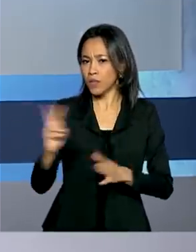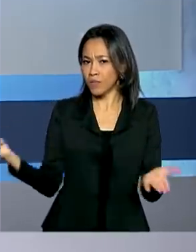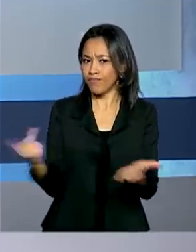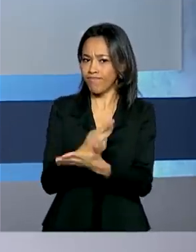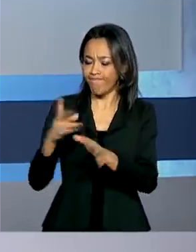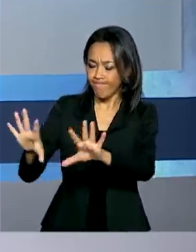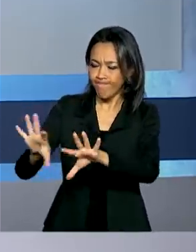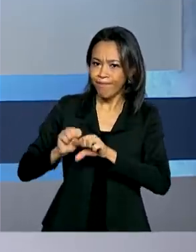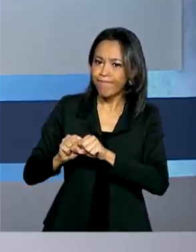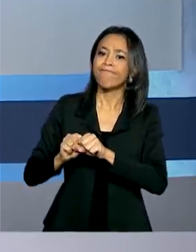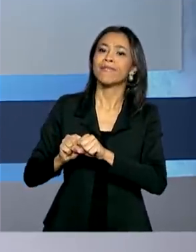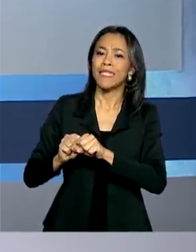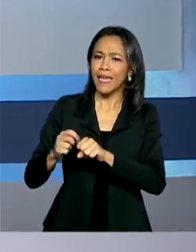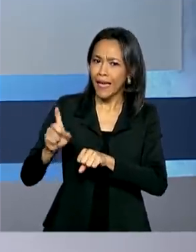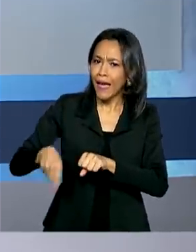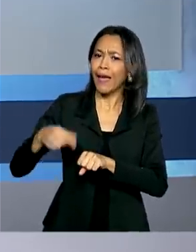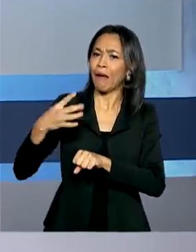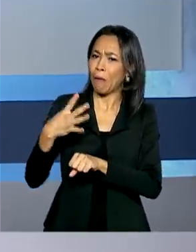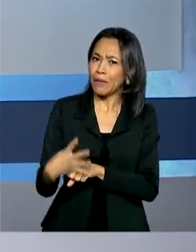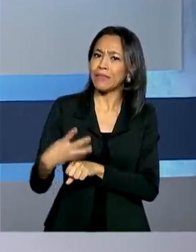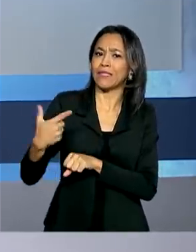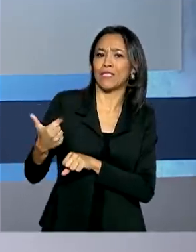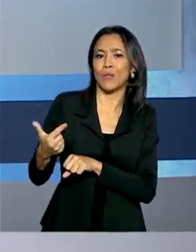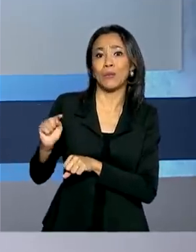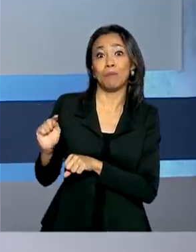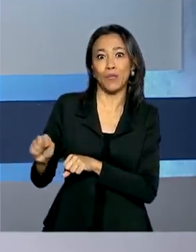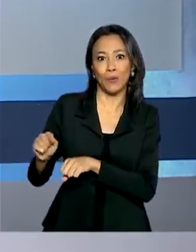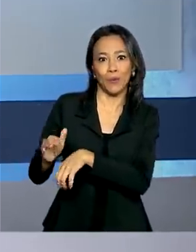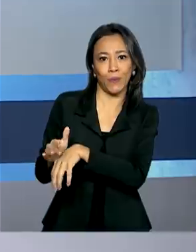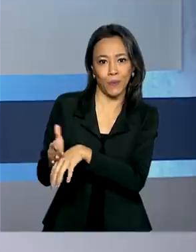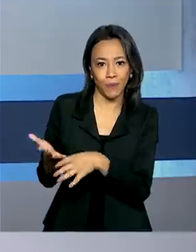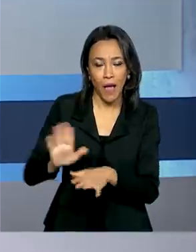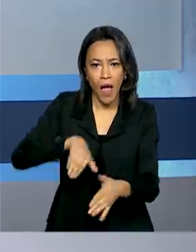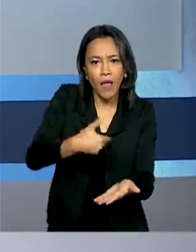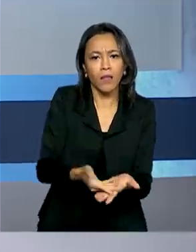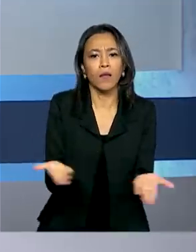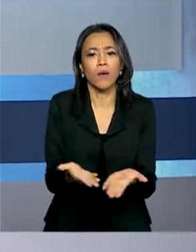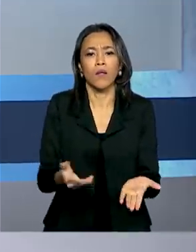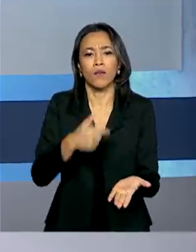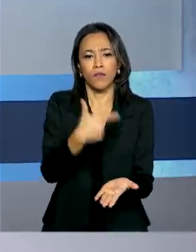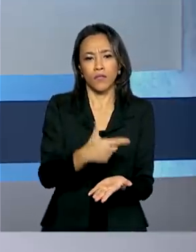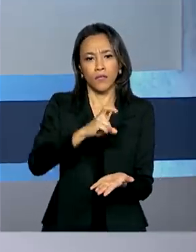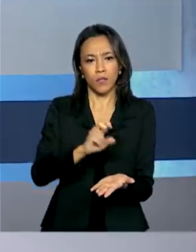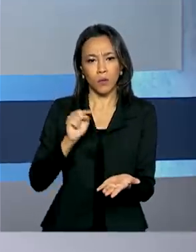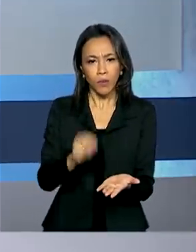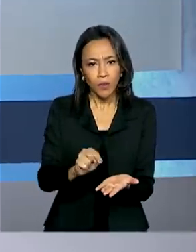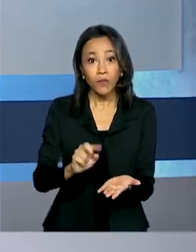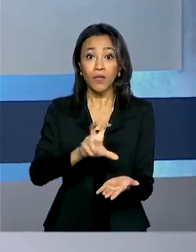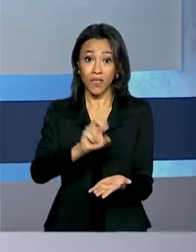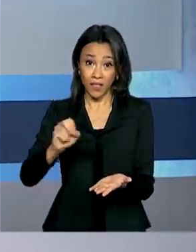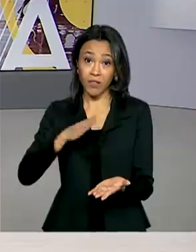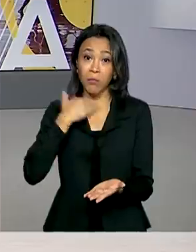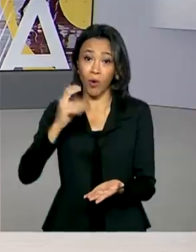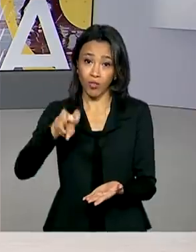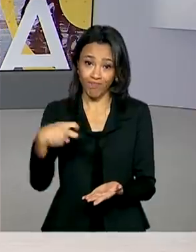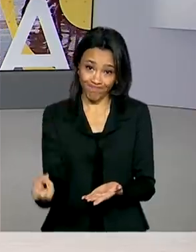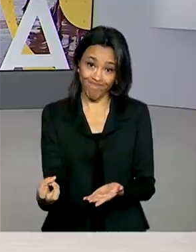confirmados, que chega a quase 412 mil. Até agora são 25 mil e 500 óbitos.